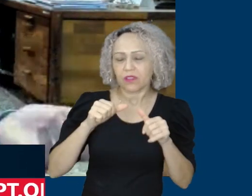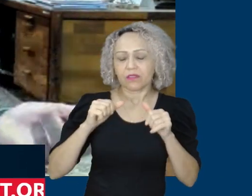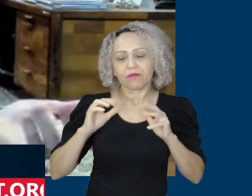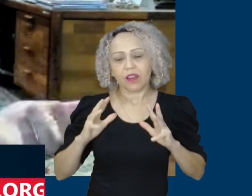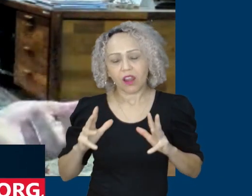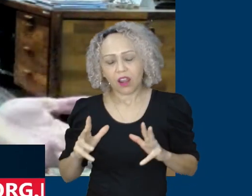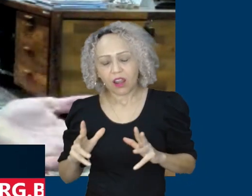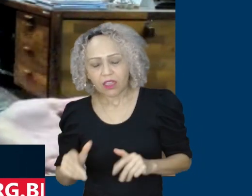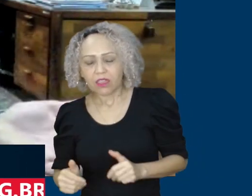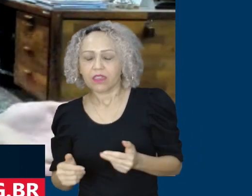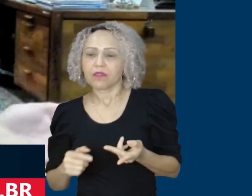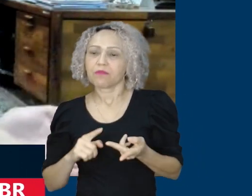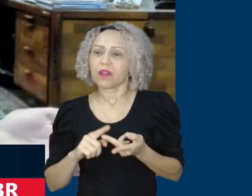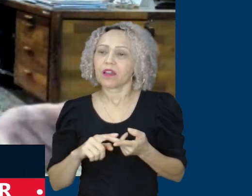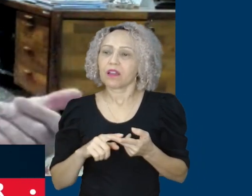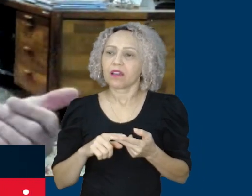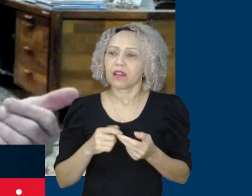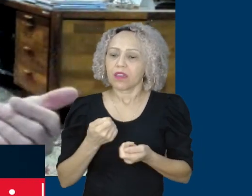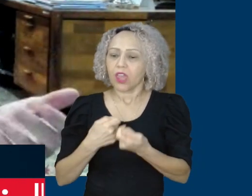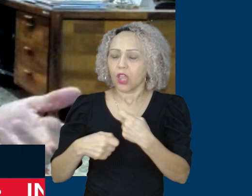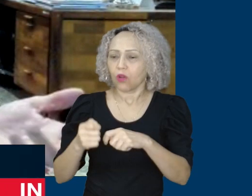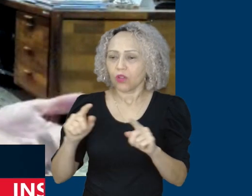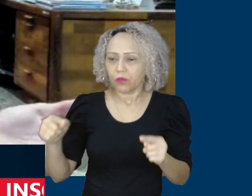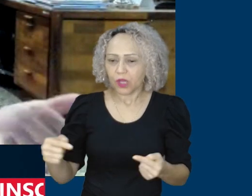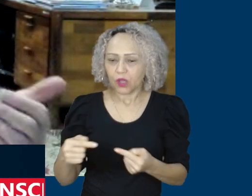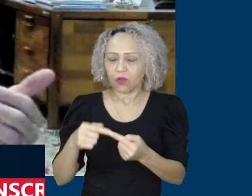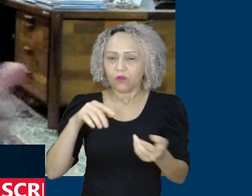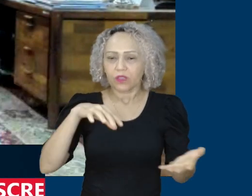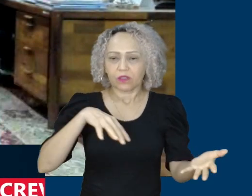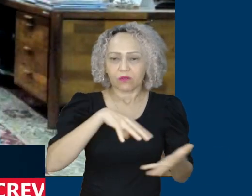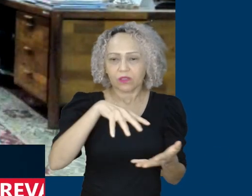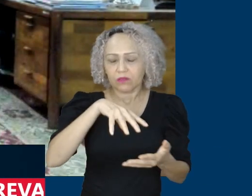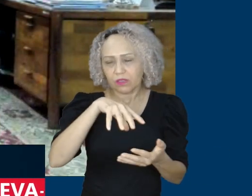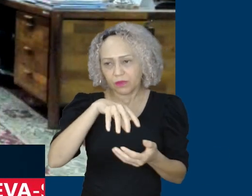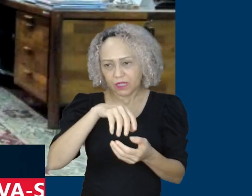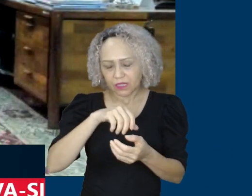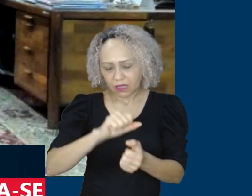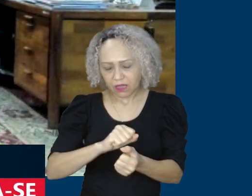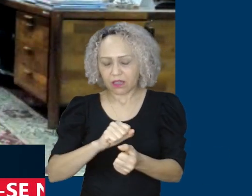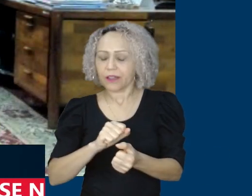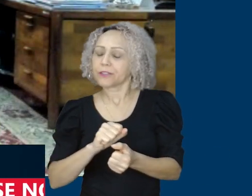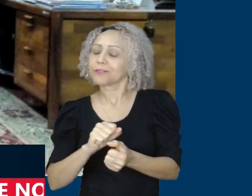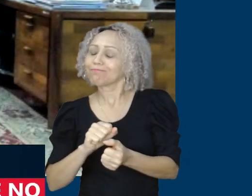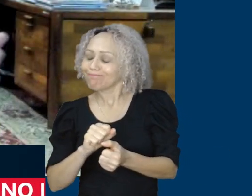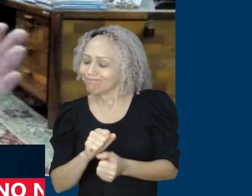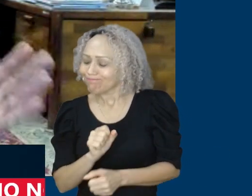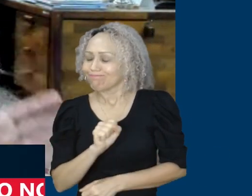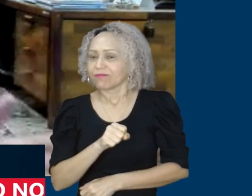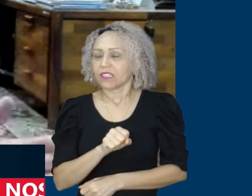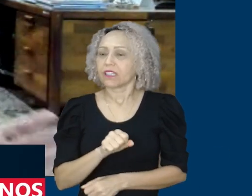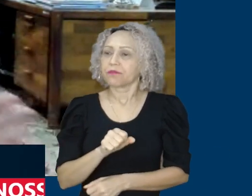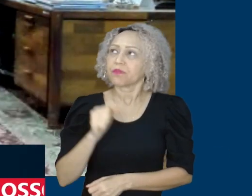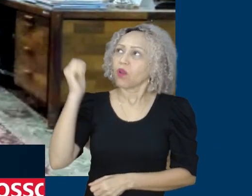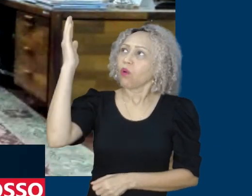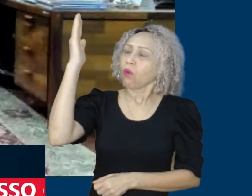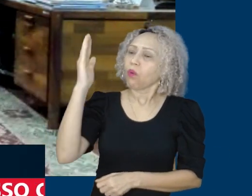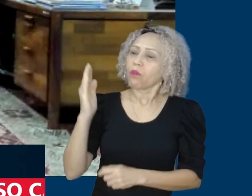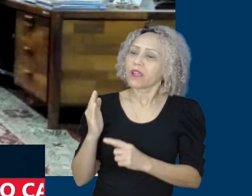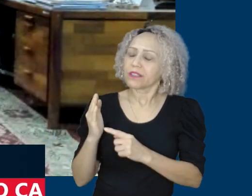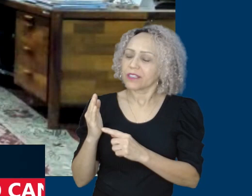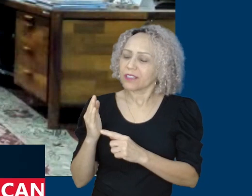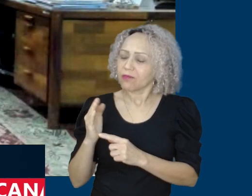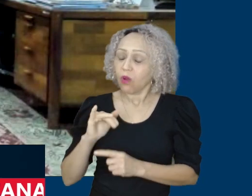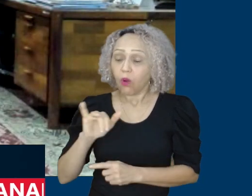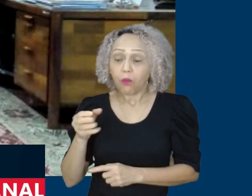reindustrialização. Aliás, eu acho que o Brasil tem grandes oportunidades. Ou reindustrializamos agora ou podemos